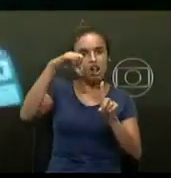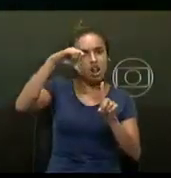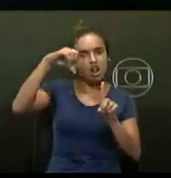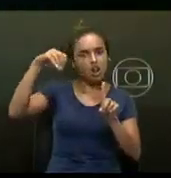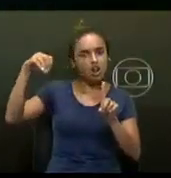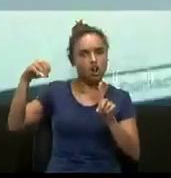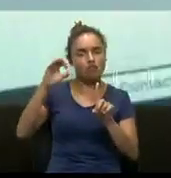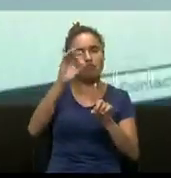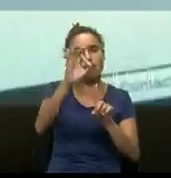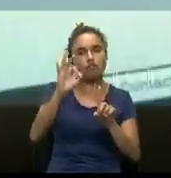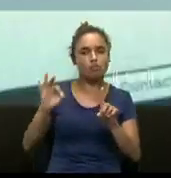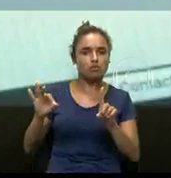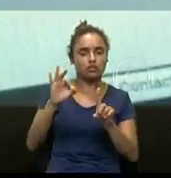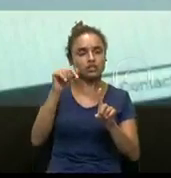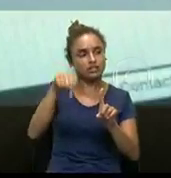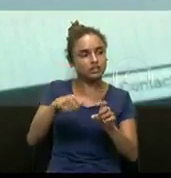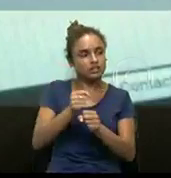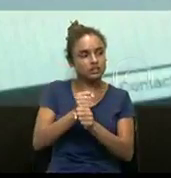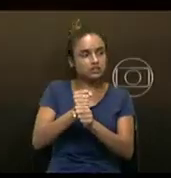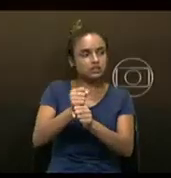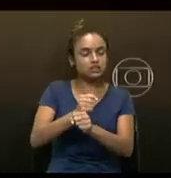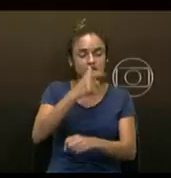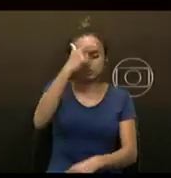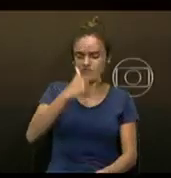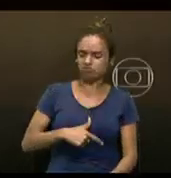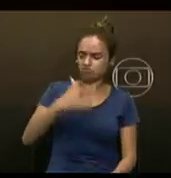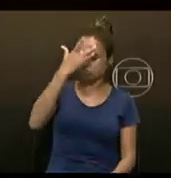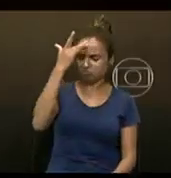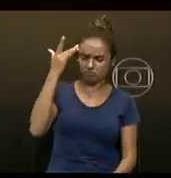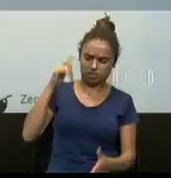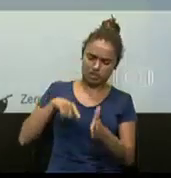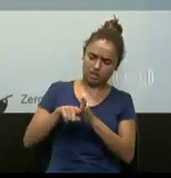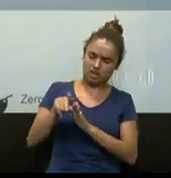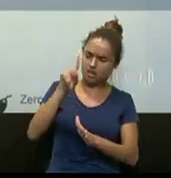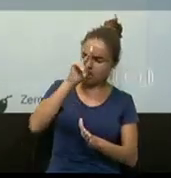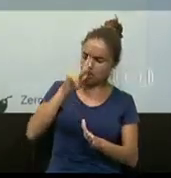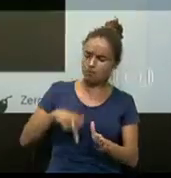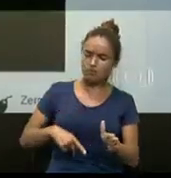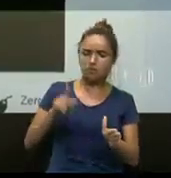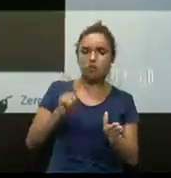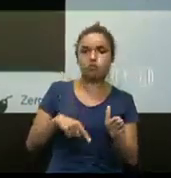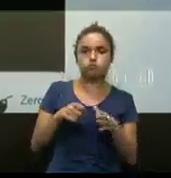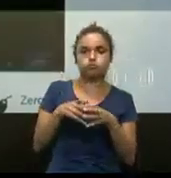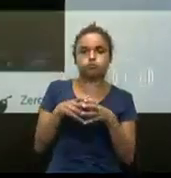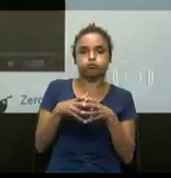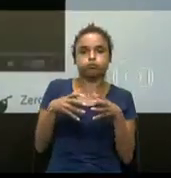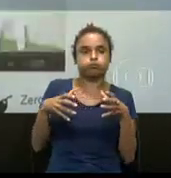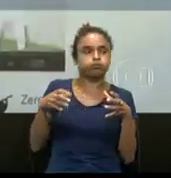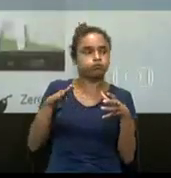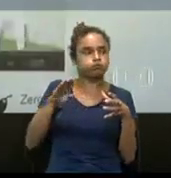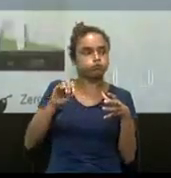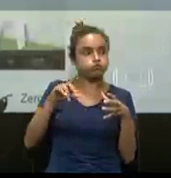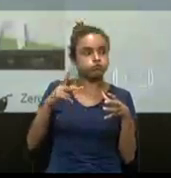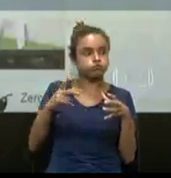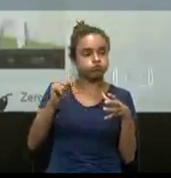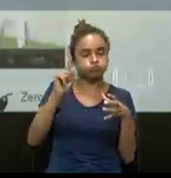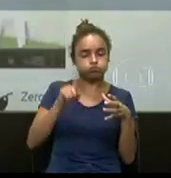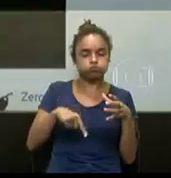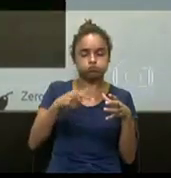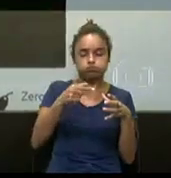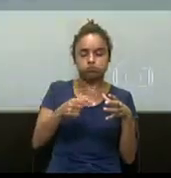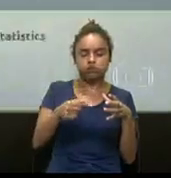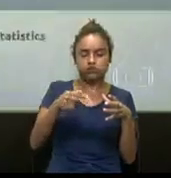% este ano. Já tem gente se perguntando se não se trata de uma bolha. Os 170 bilhões de dólares em